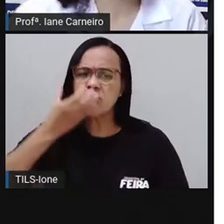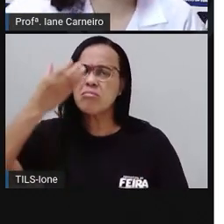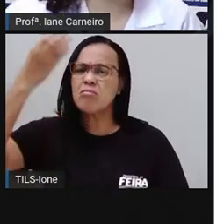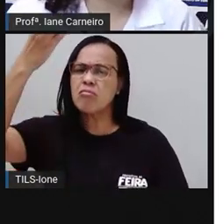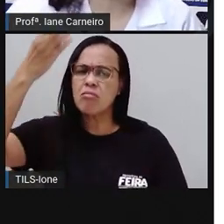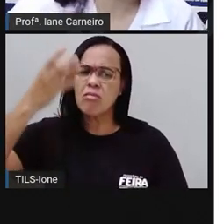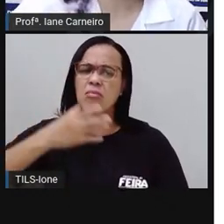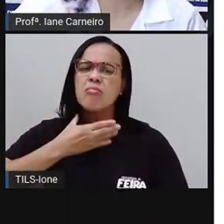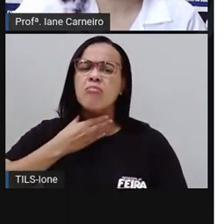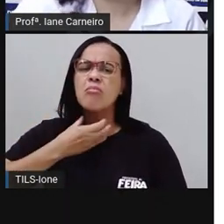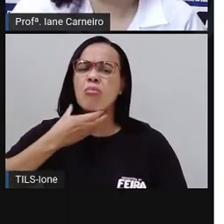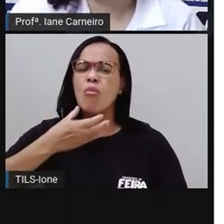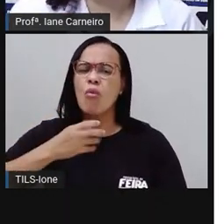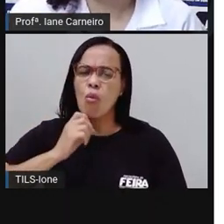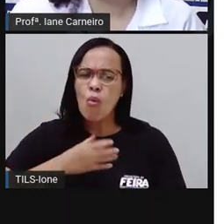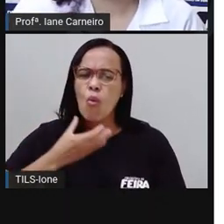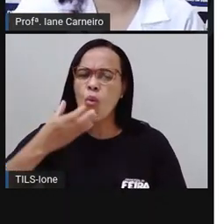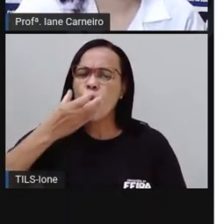Por que será, gente?